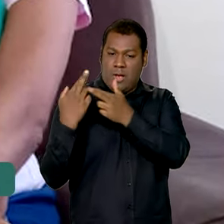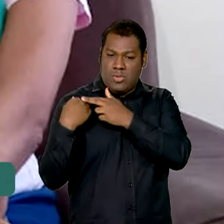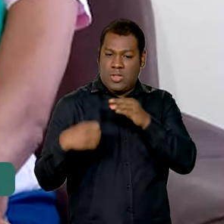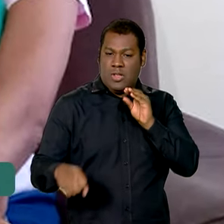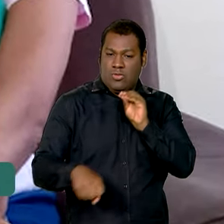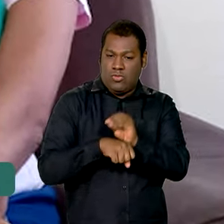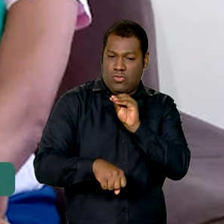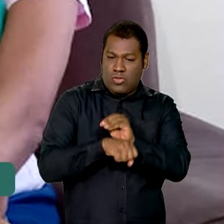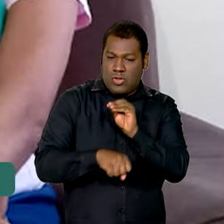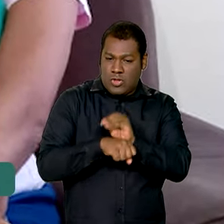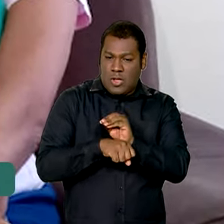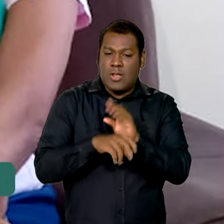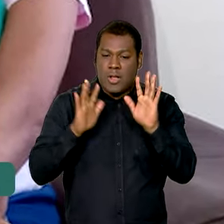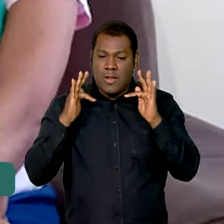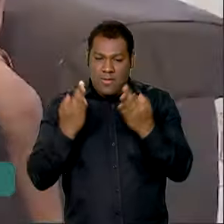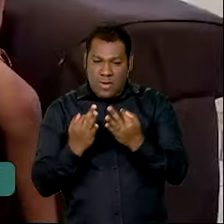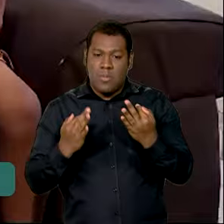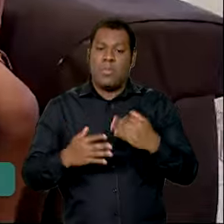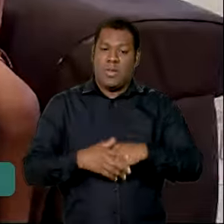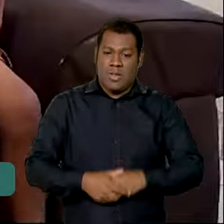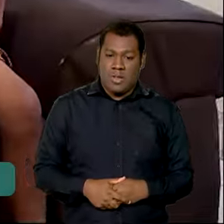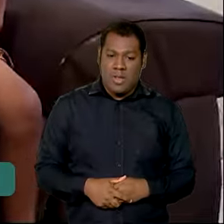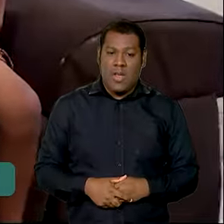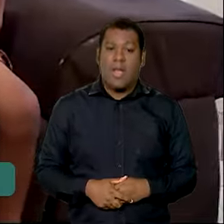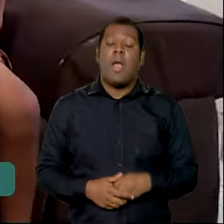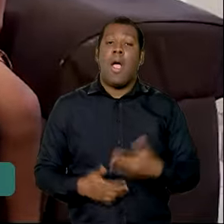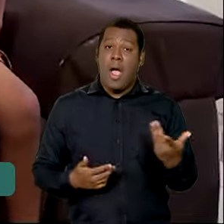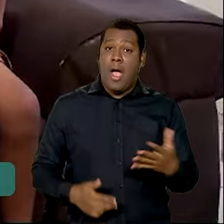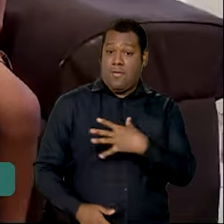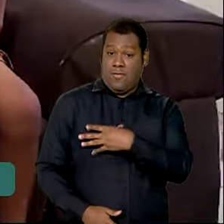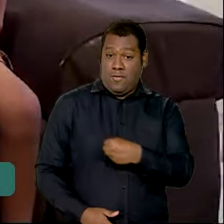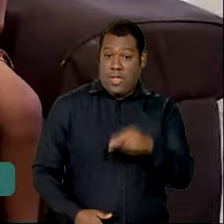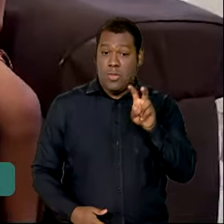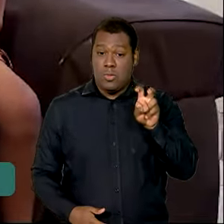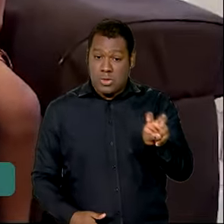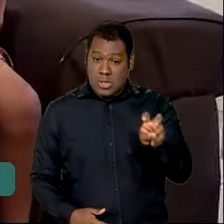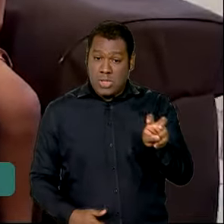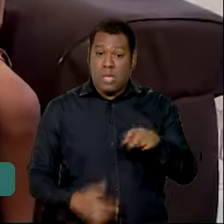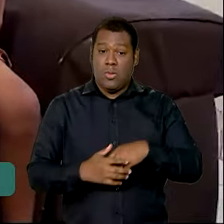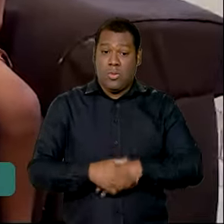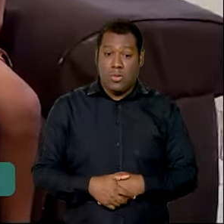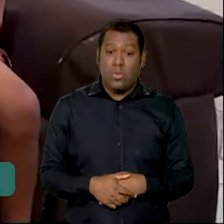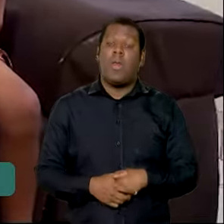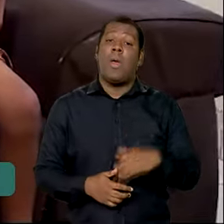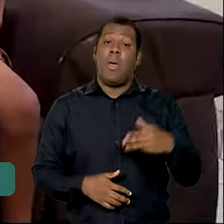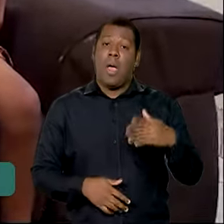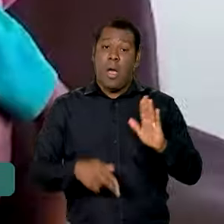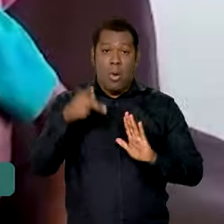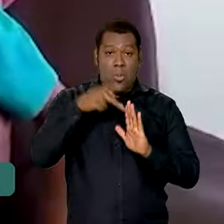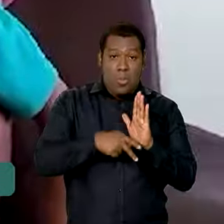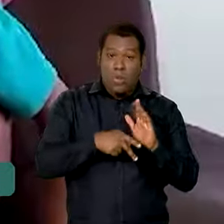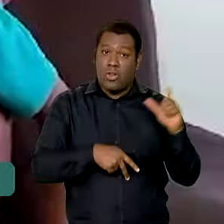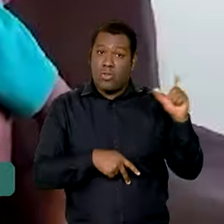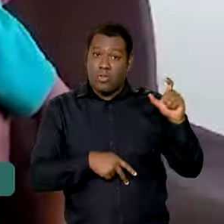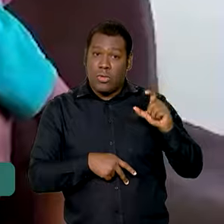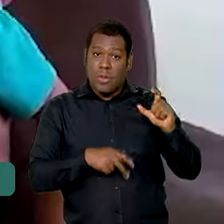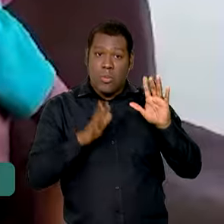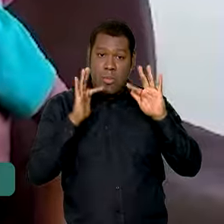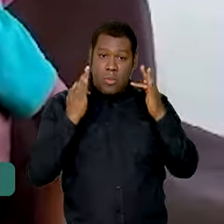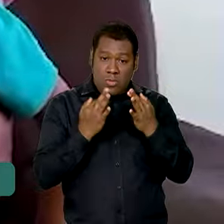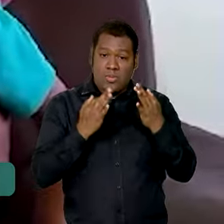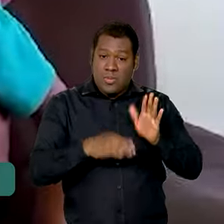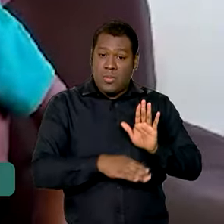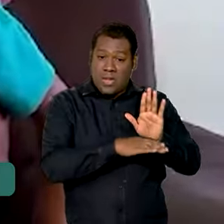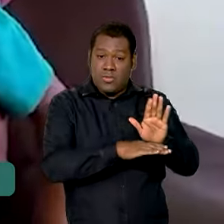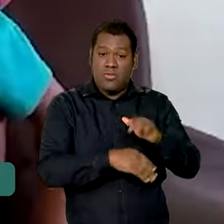para criar os filhos com dignidade. Mãe de cinco e beneficiária do programa Bolsa Família, ela diz que o dinheiro